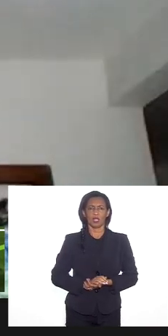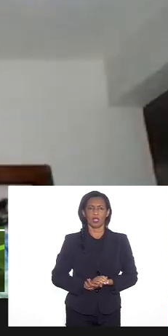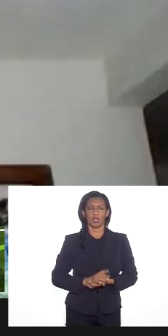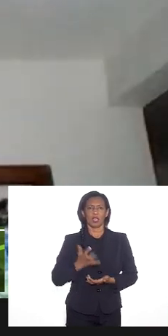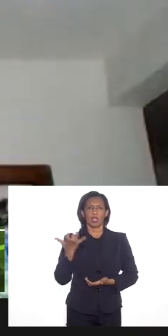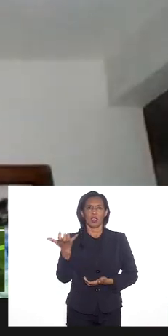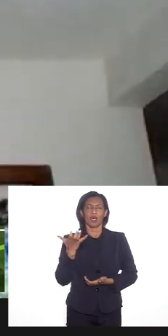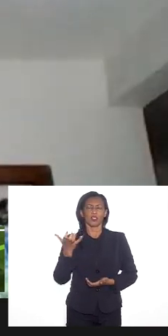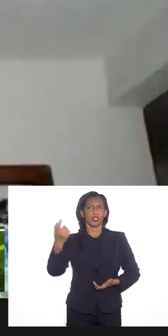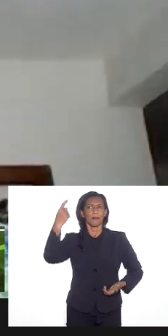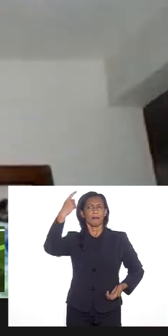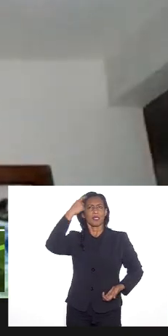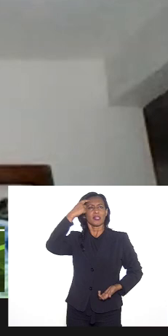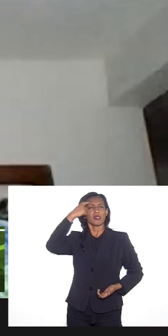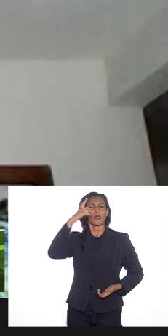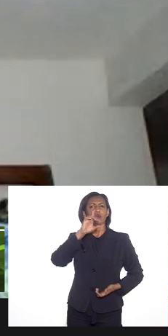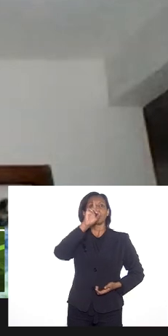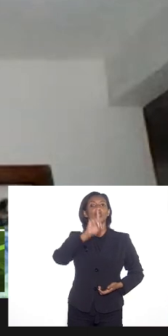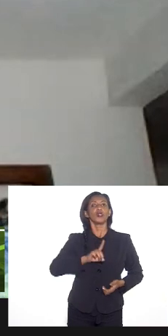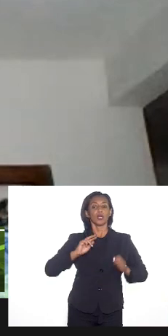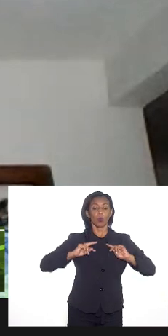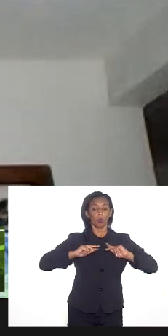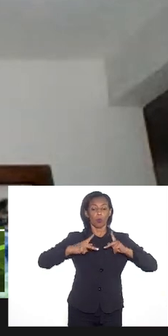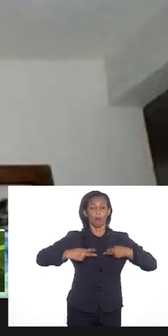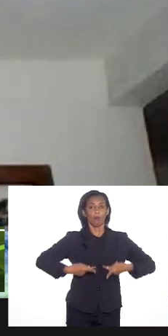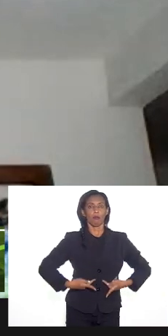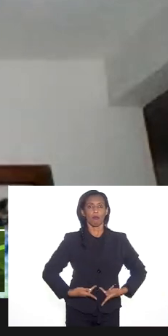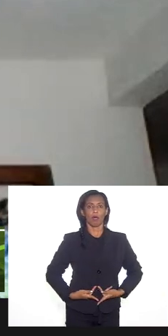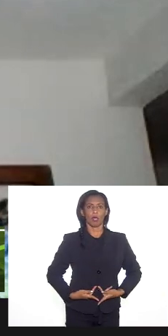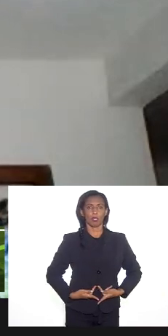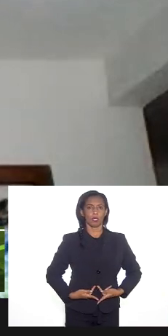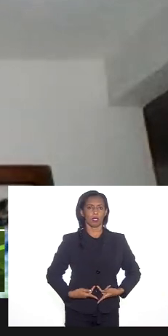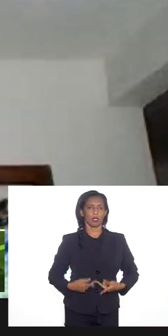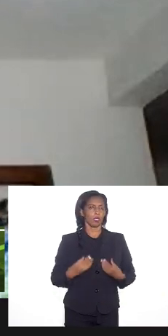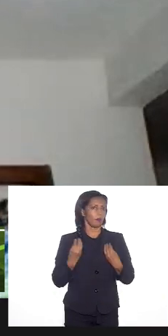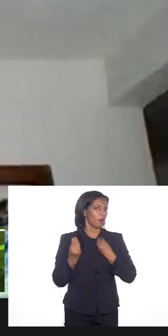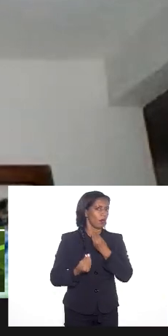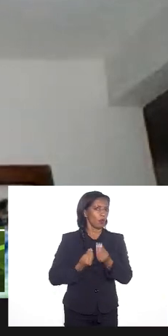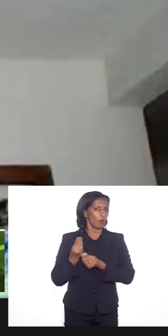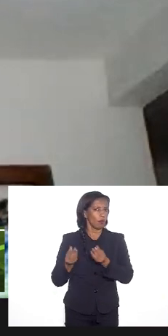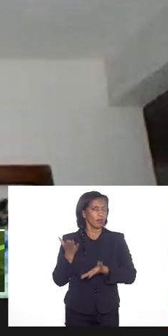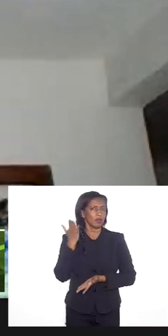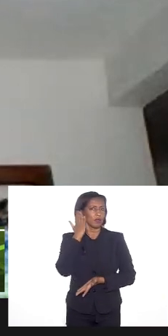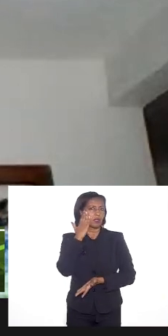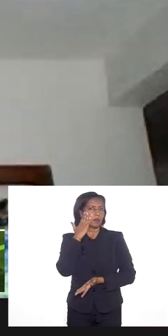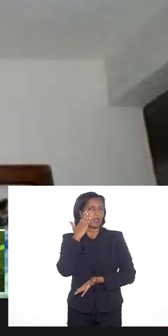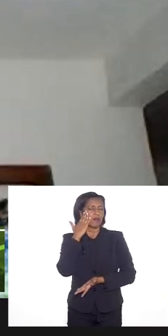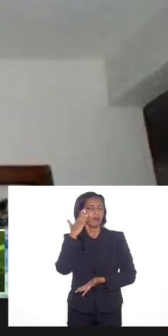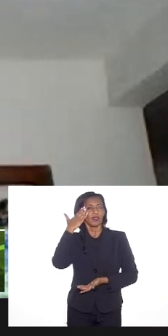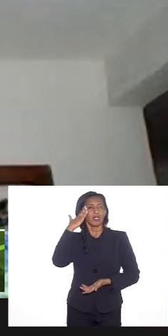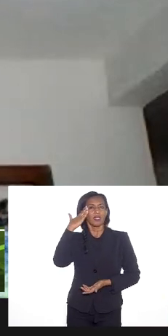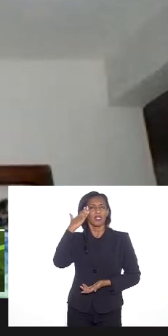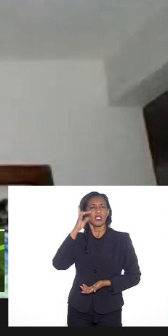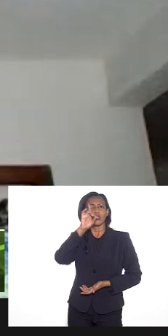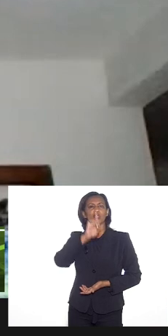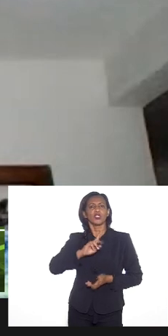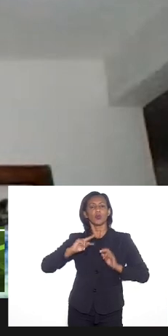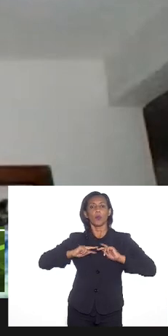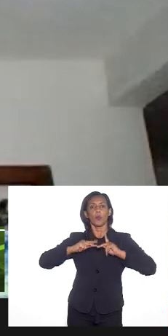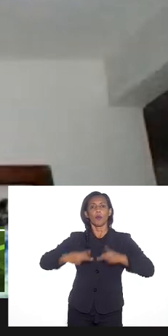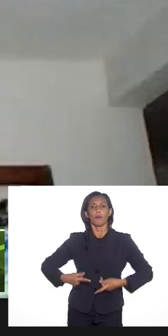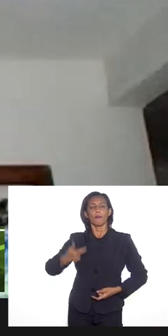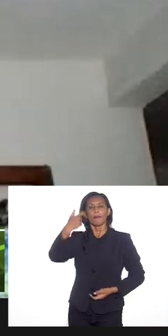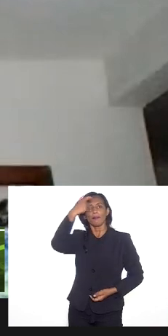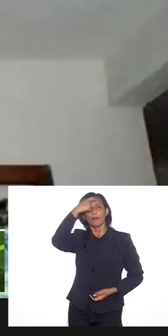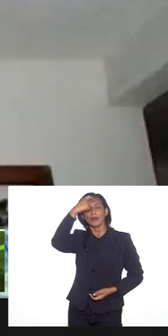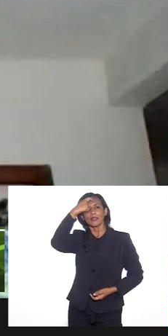que nós repensamos do que seja direitos humanos mas como a gente também vai entender que são os direitos humanos pensados por quem